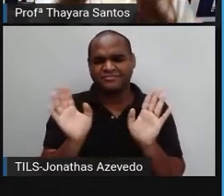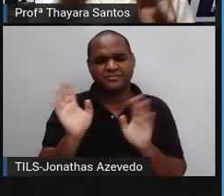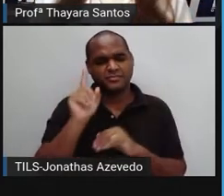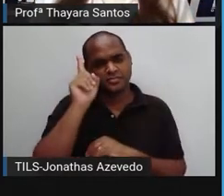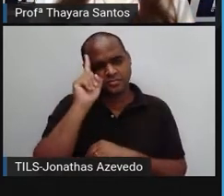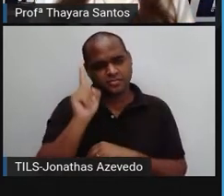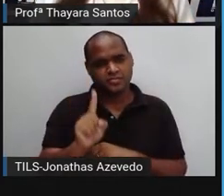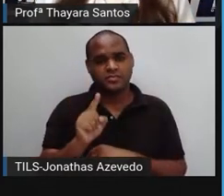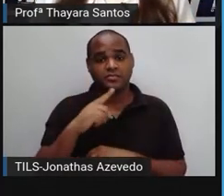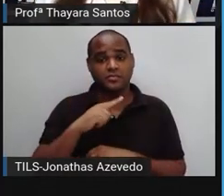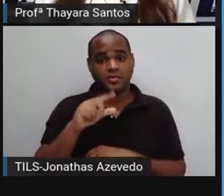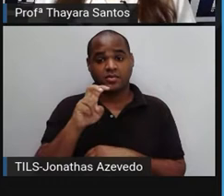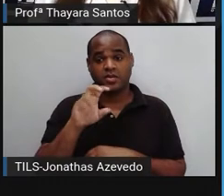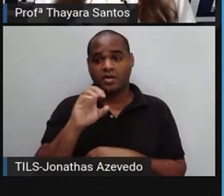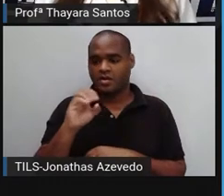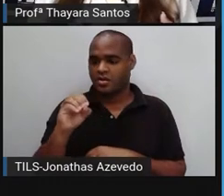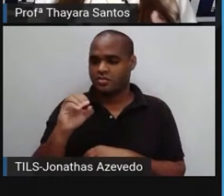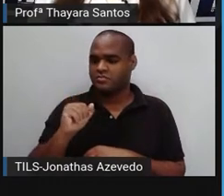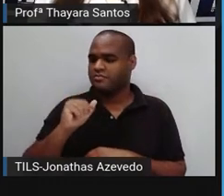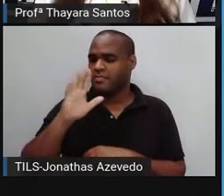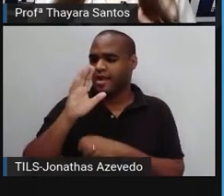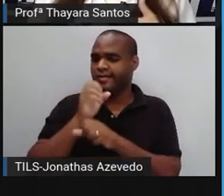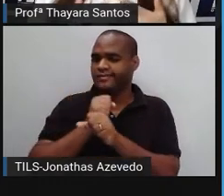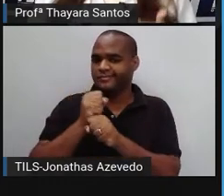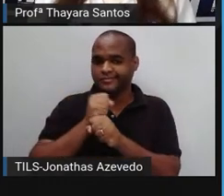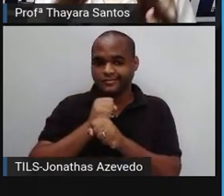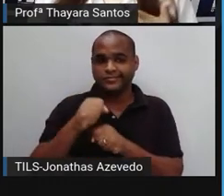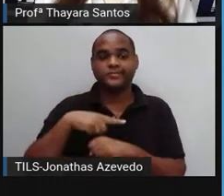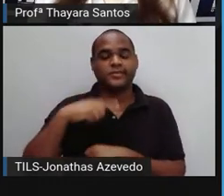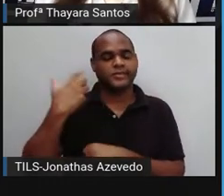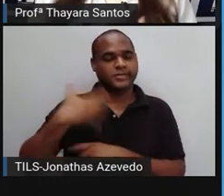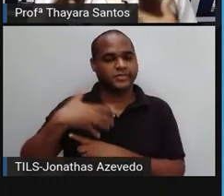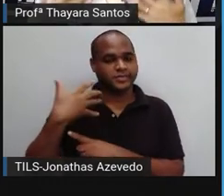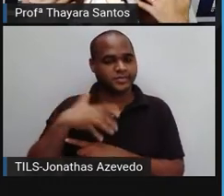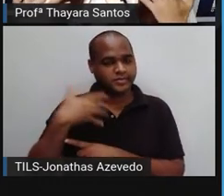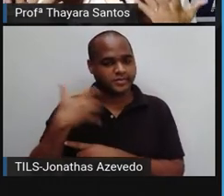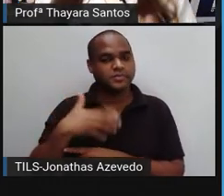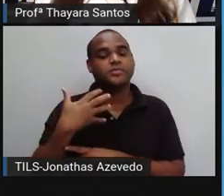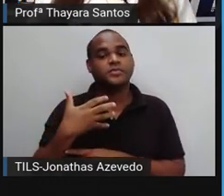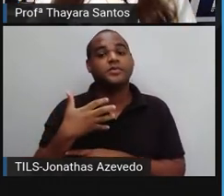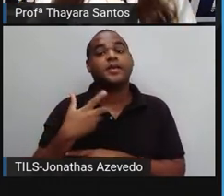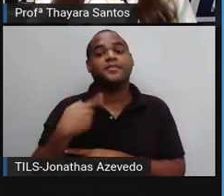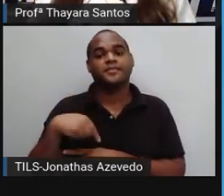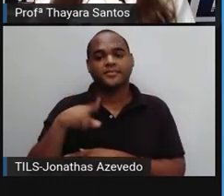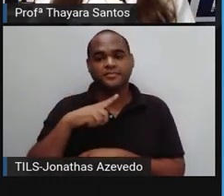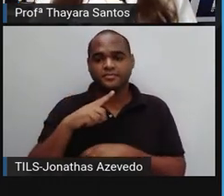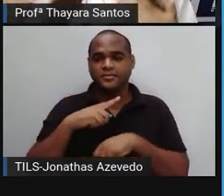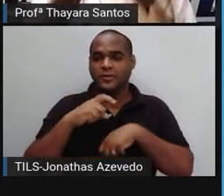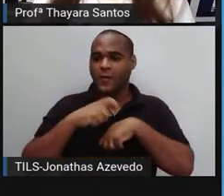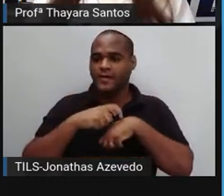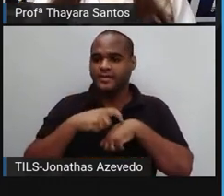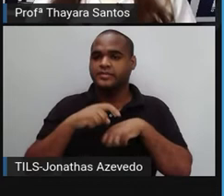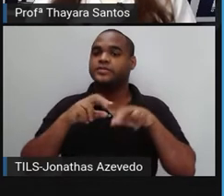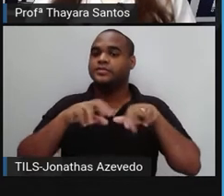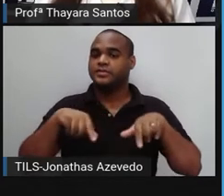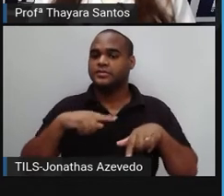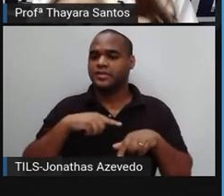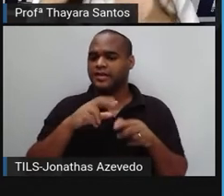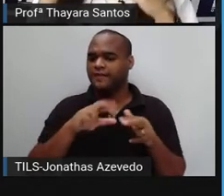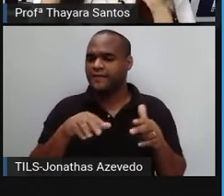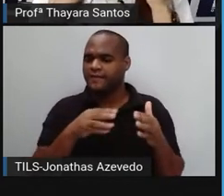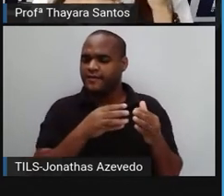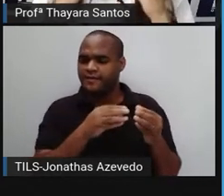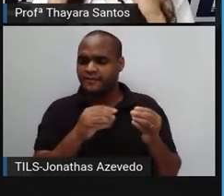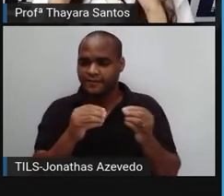leva mais do que 500 anos. Então, é muito tempo. E durante esse tempo que esse material vai estar lá no ambiente,